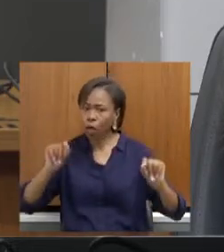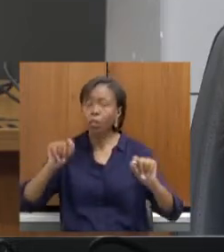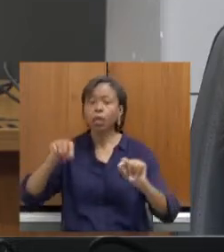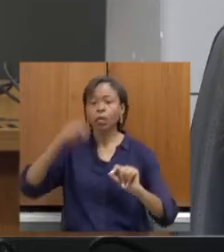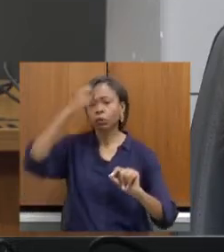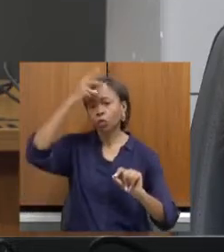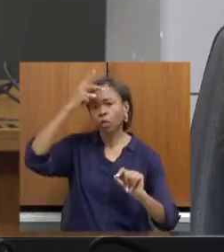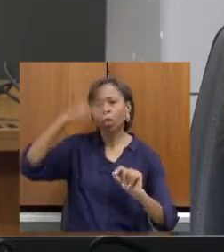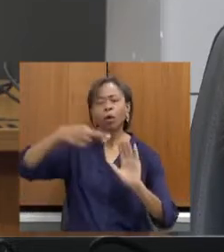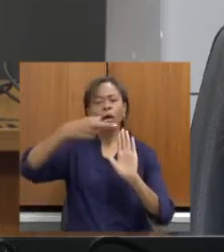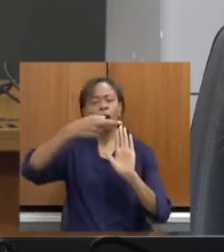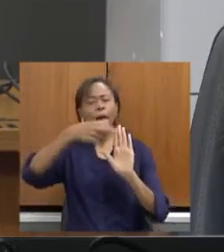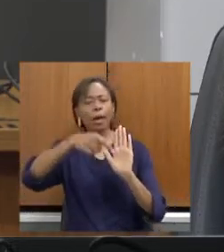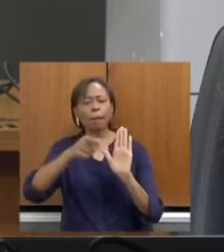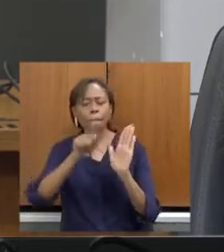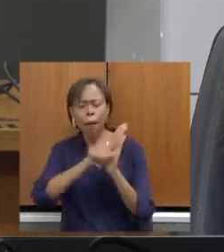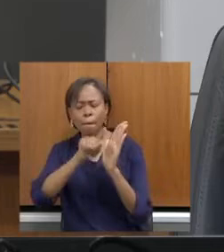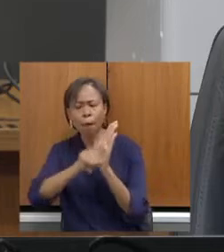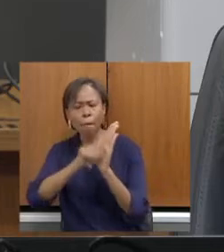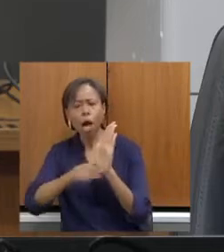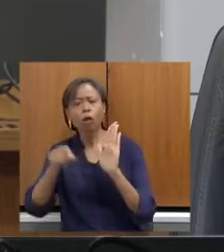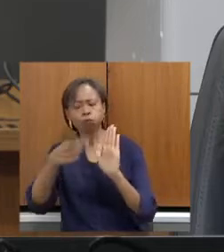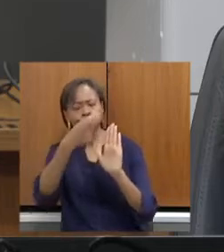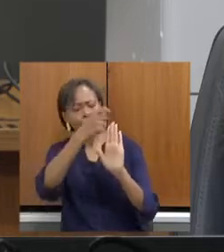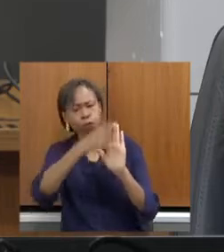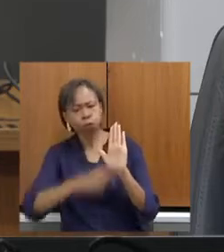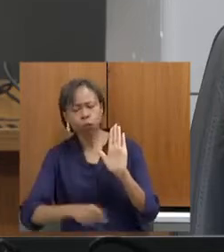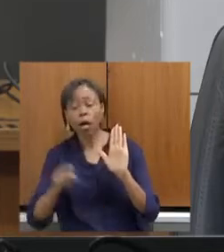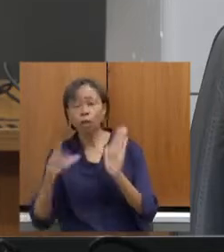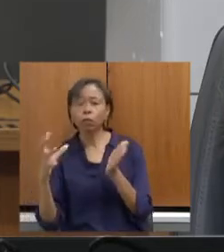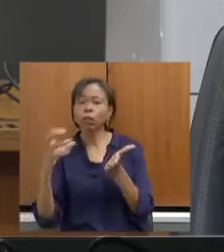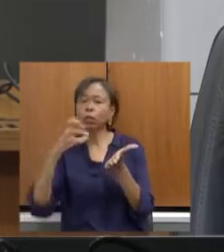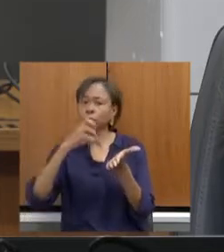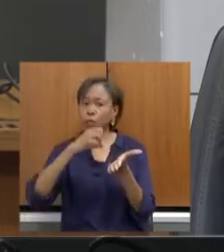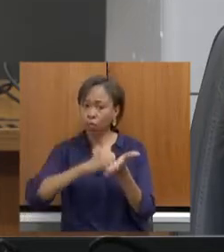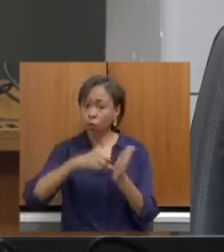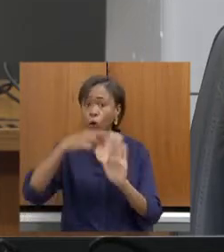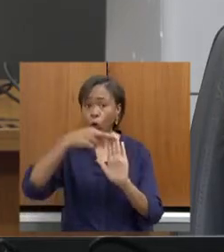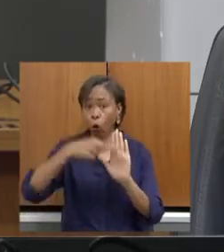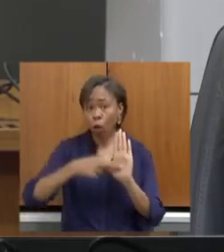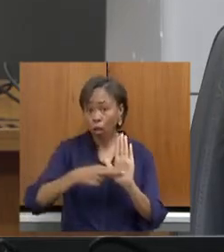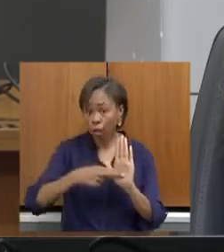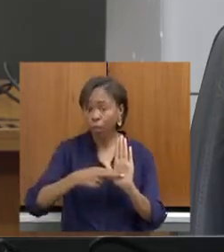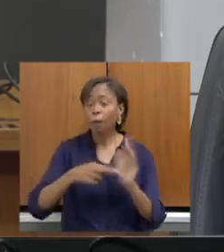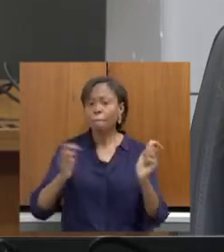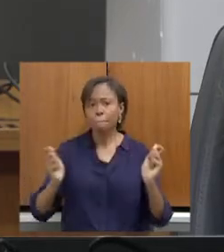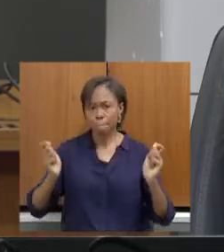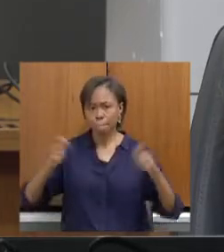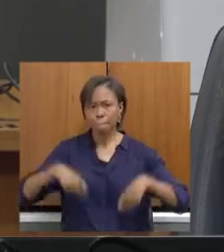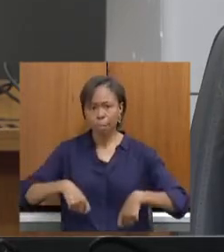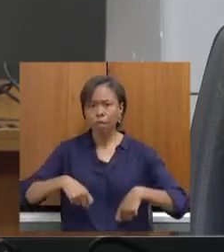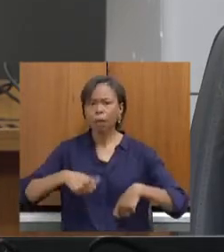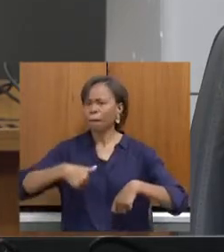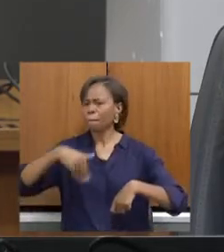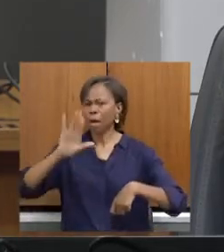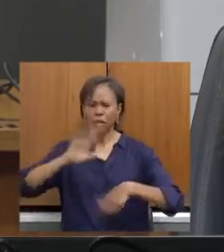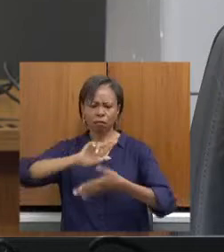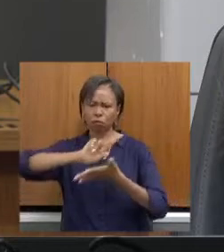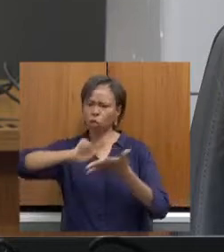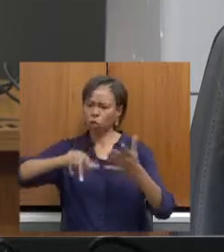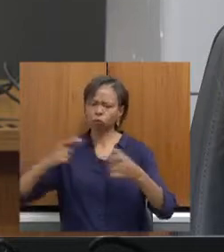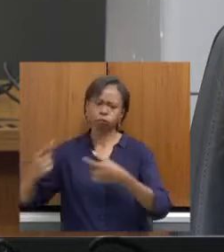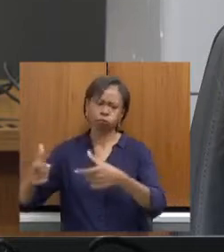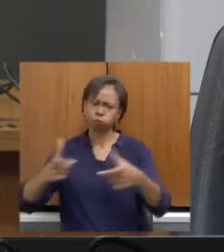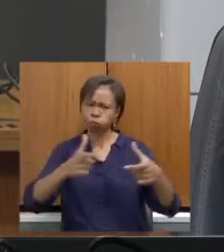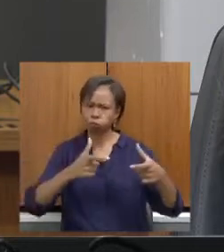questionário, puderam se inscrever, a partir de critérios que nós estabelecemos para ter a maior diversidade possível. Nós trouxemos alguns municípios para